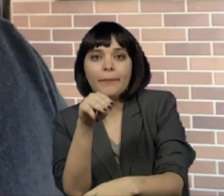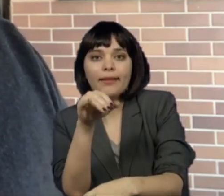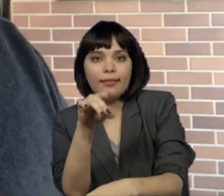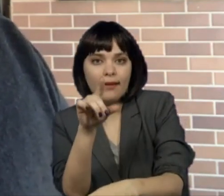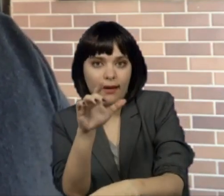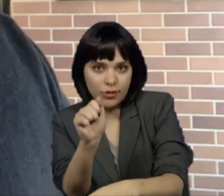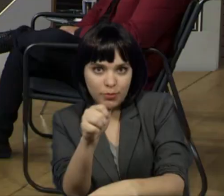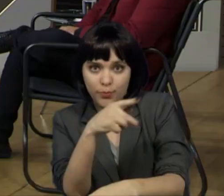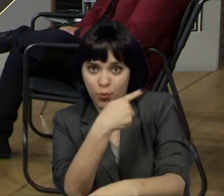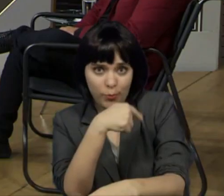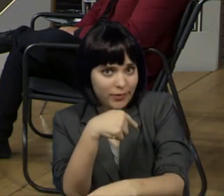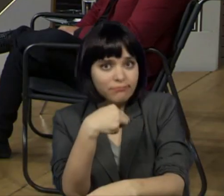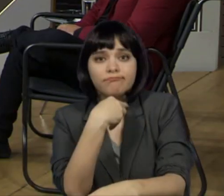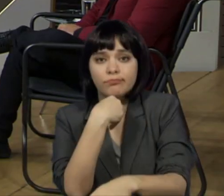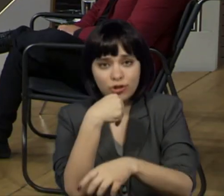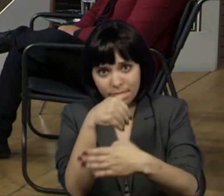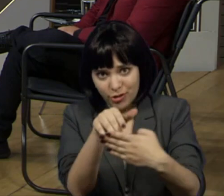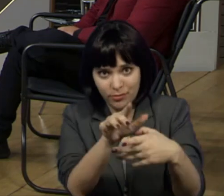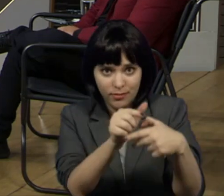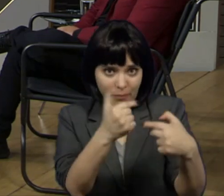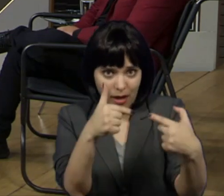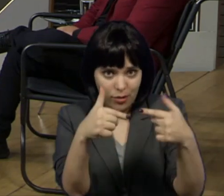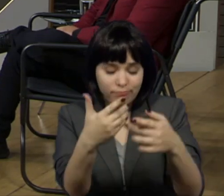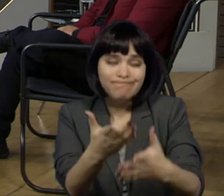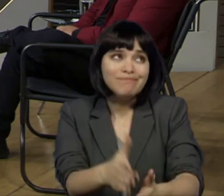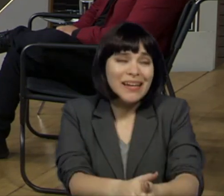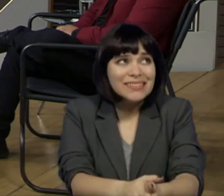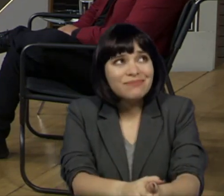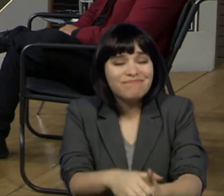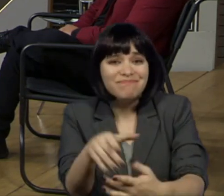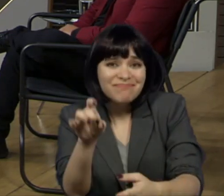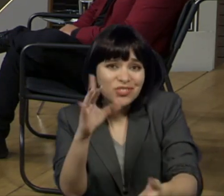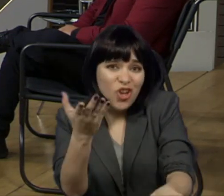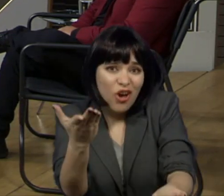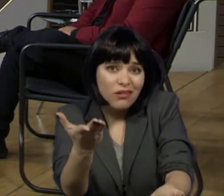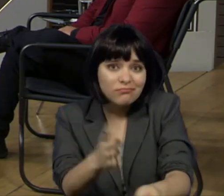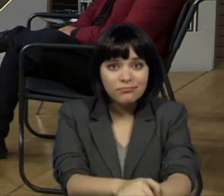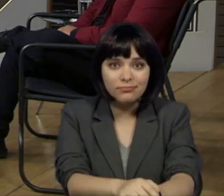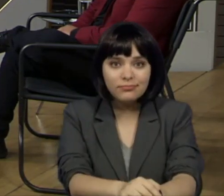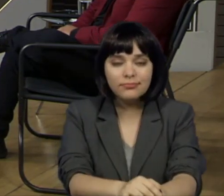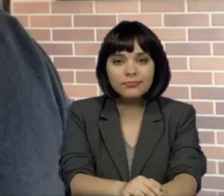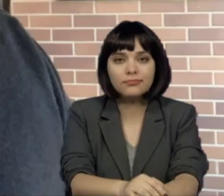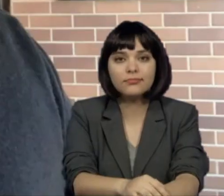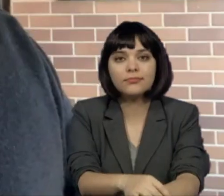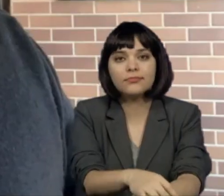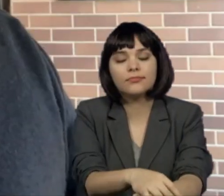no mercado de trabalho formal não possa ser demitida, é só isso, né?